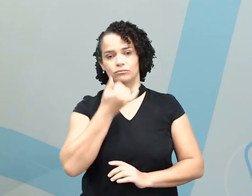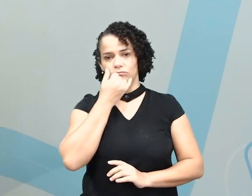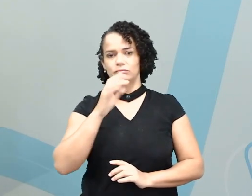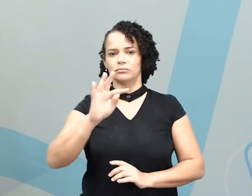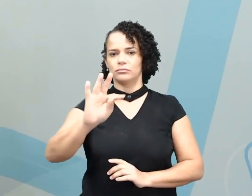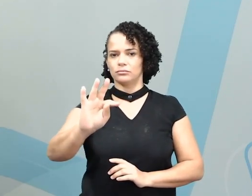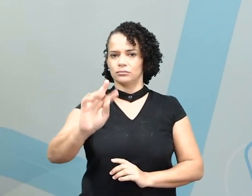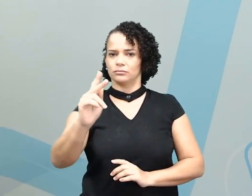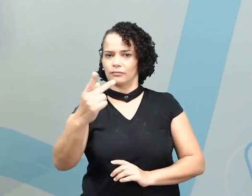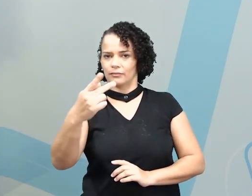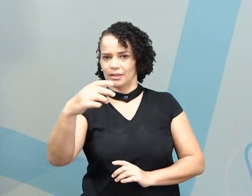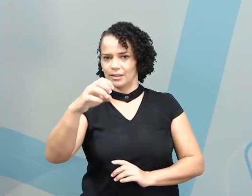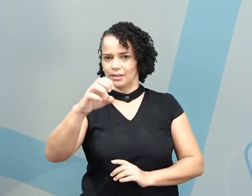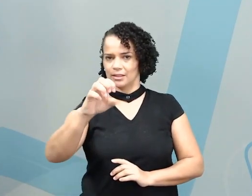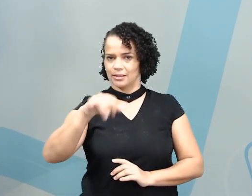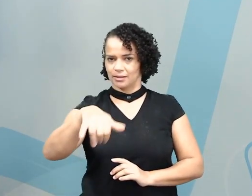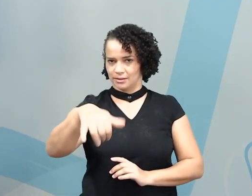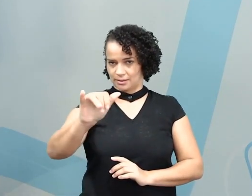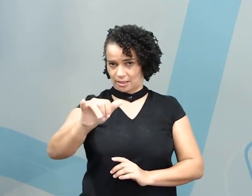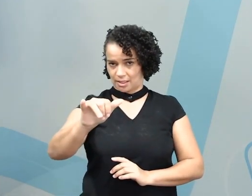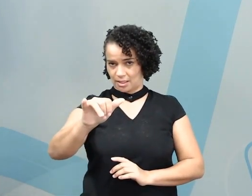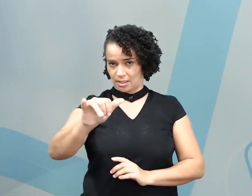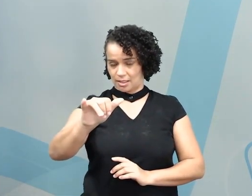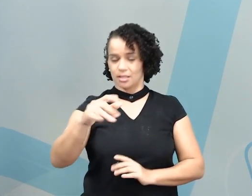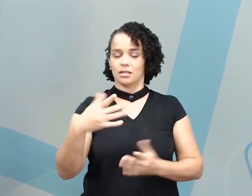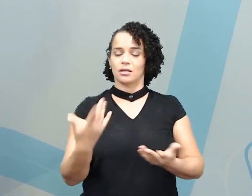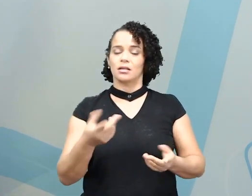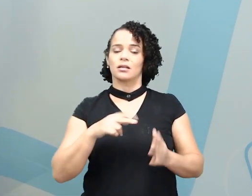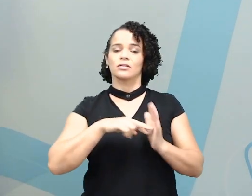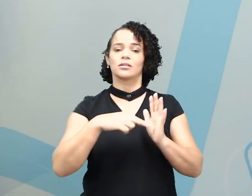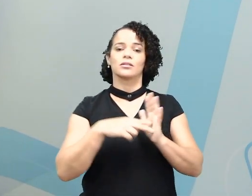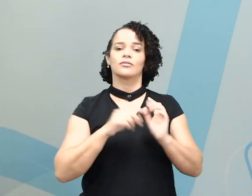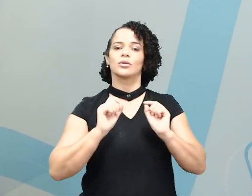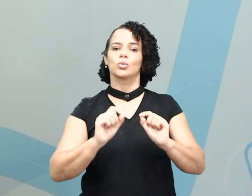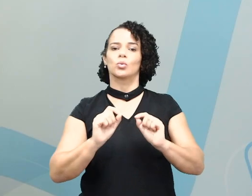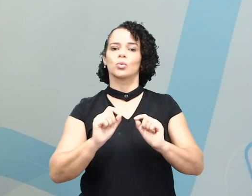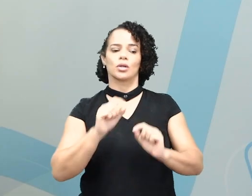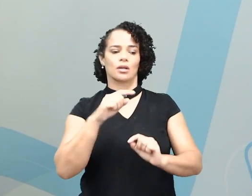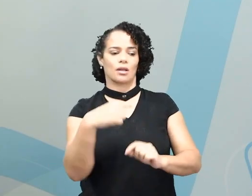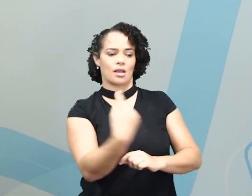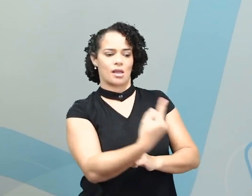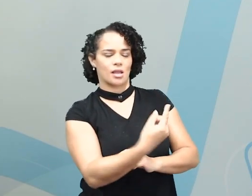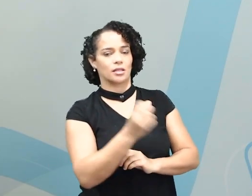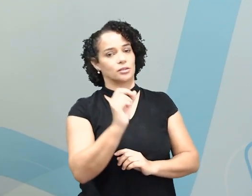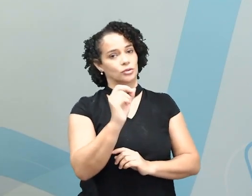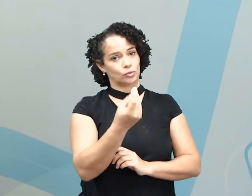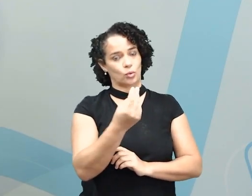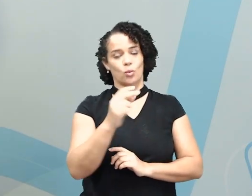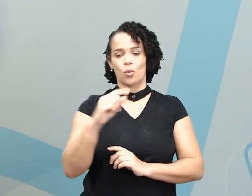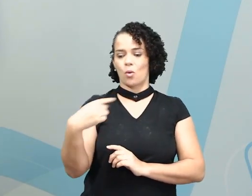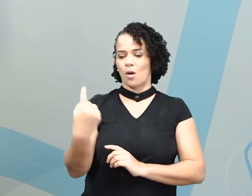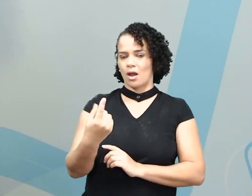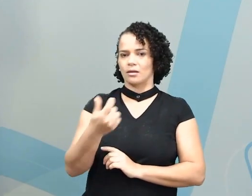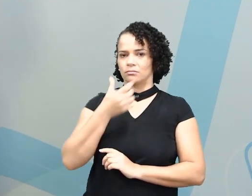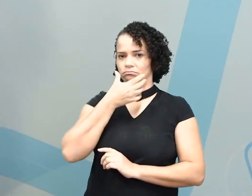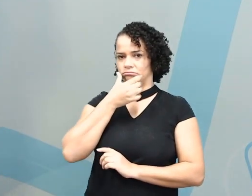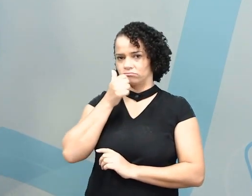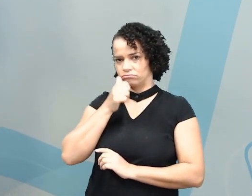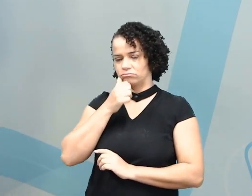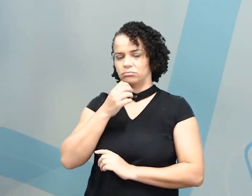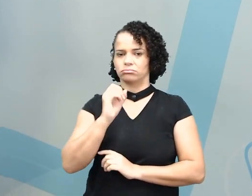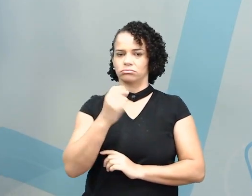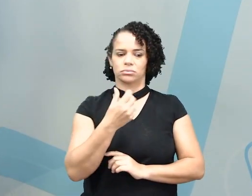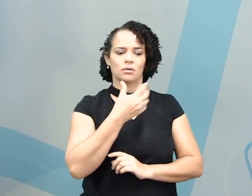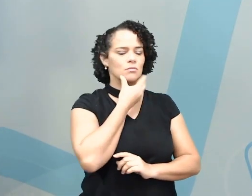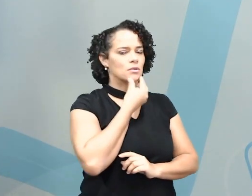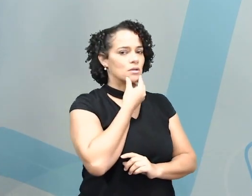eles ou elas. Percebam que aqui eu tenho três lindas médicas. Certo?